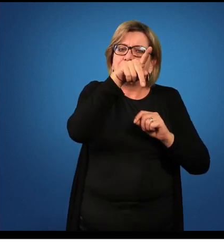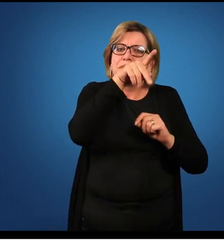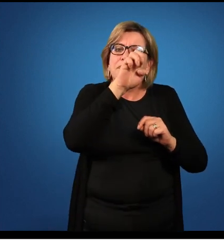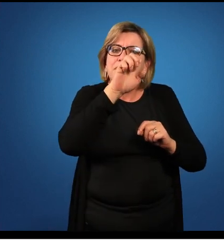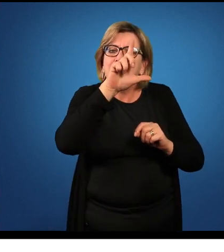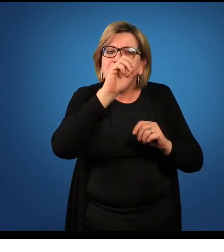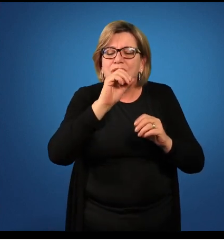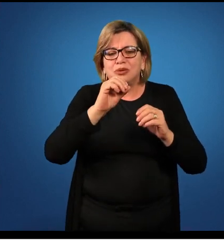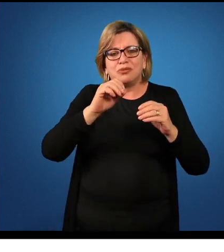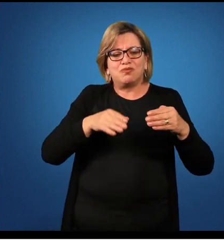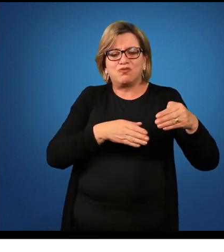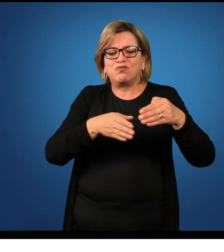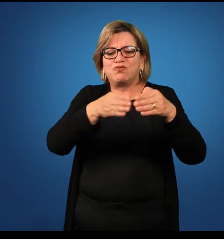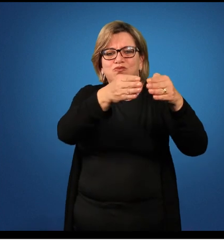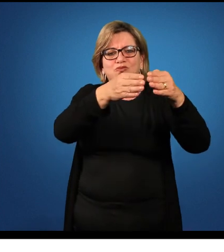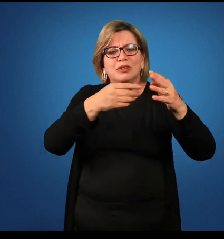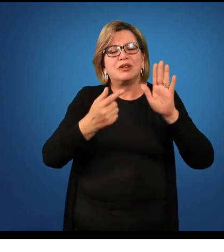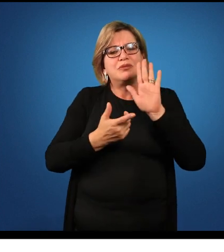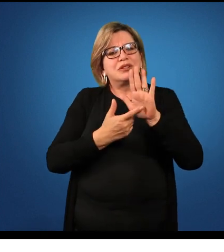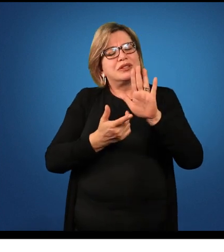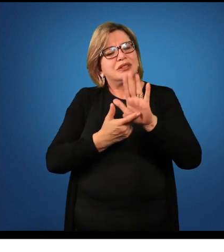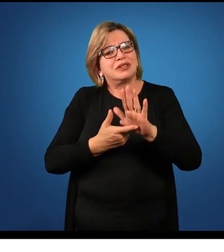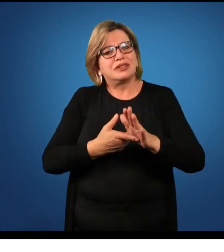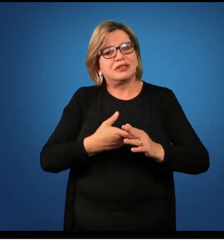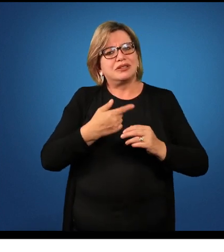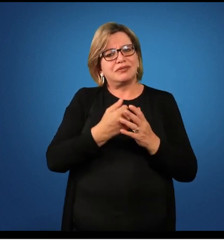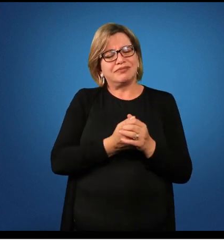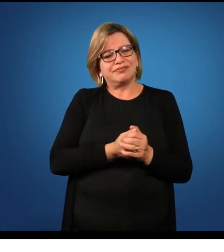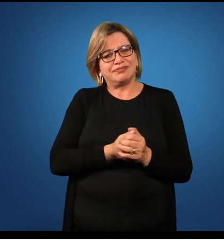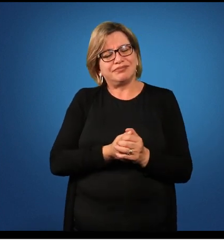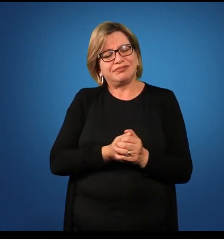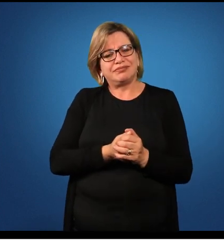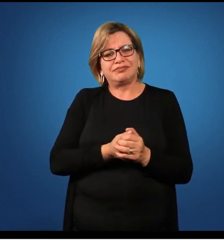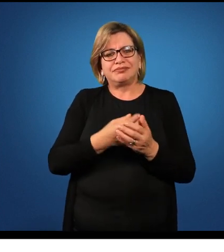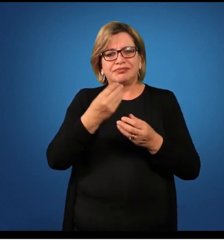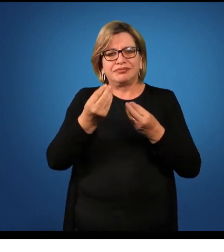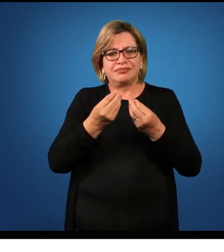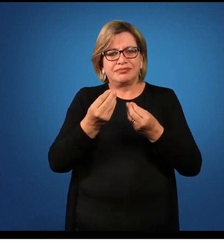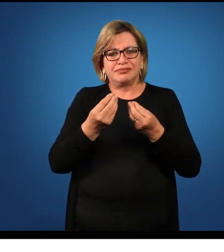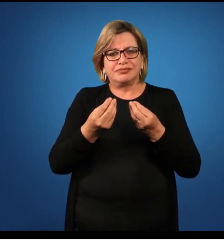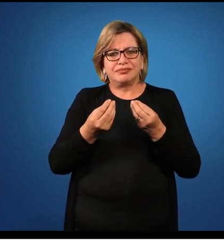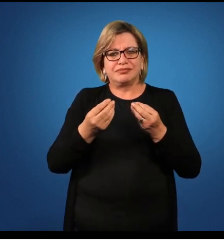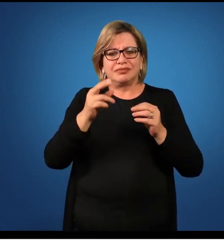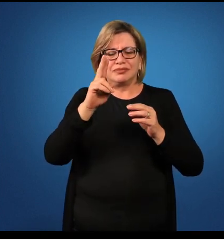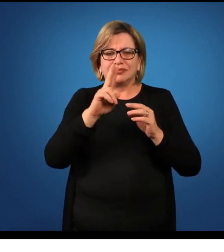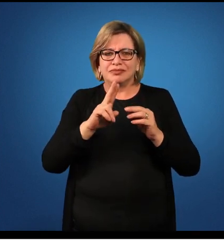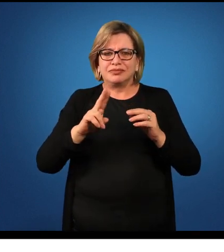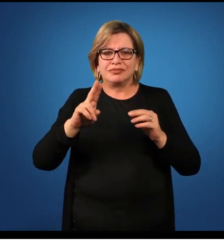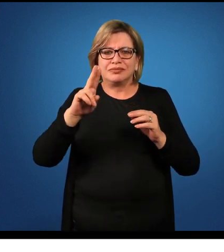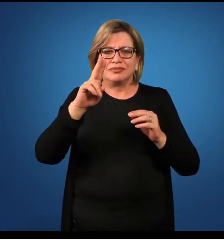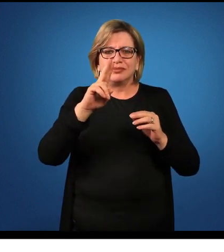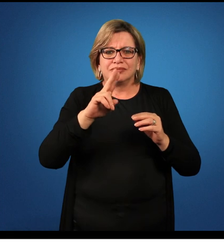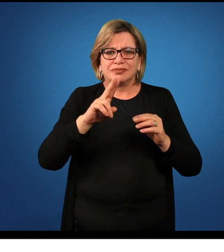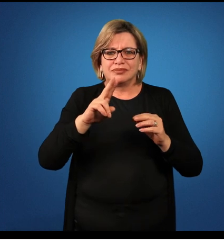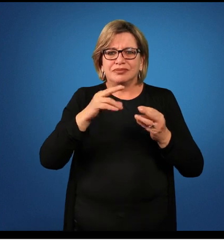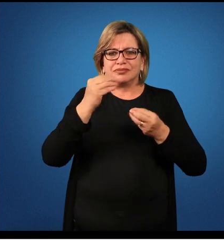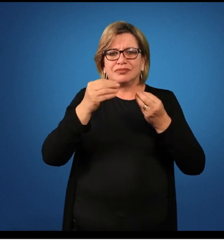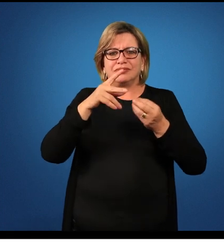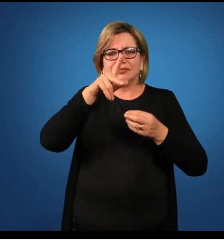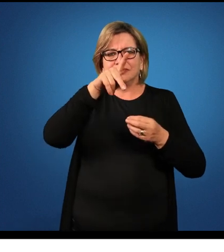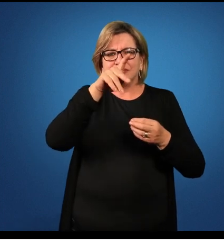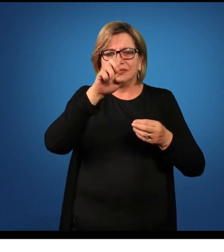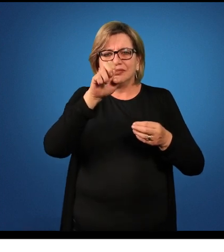mais ablativo agro ficou um hífen aqui não deveria então elimina per agro